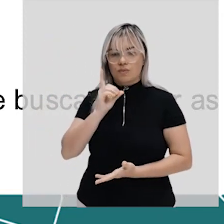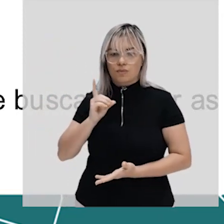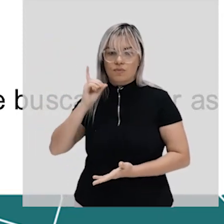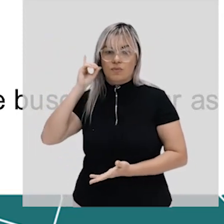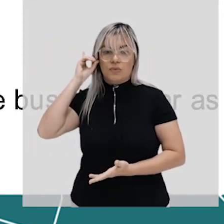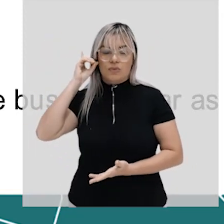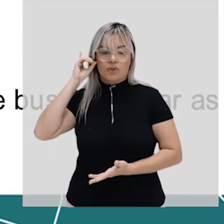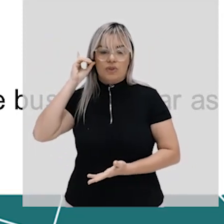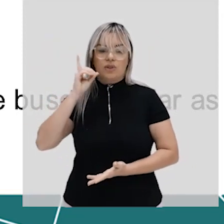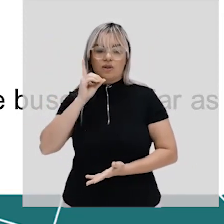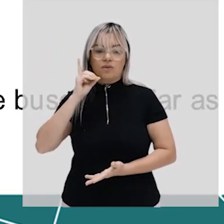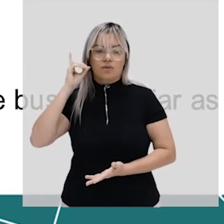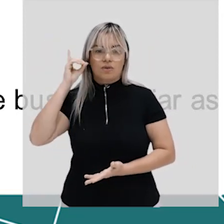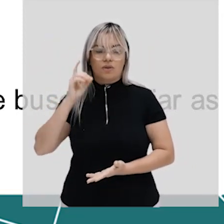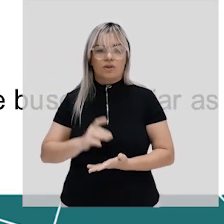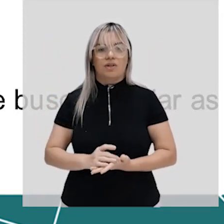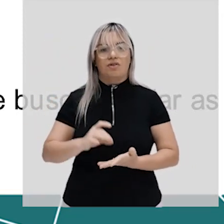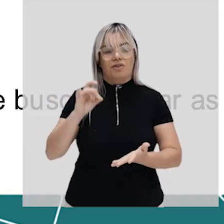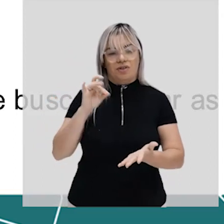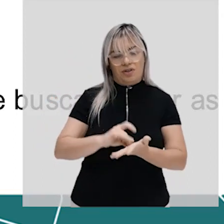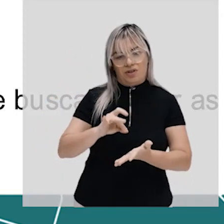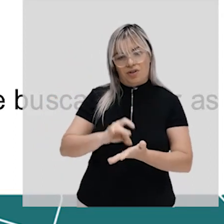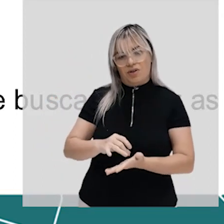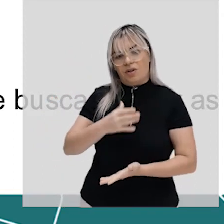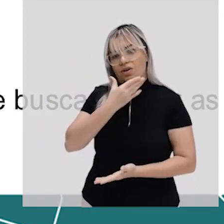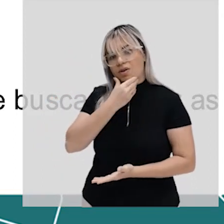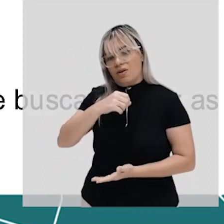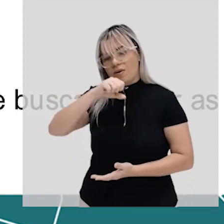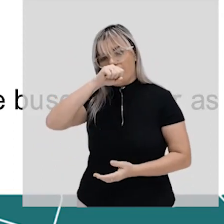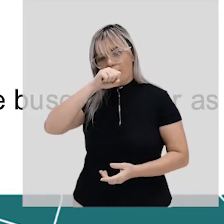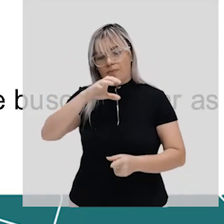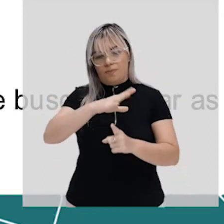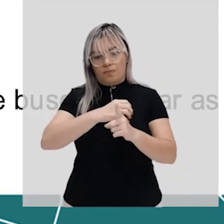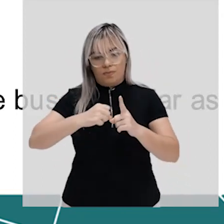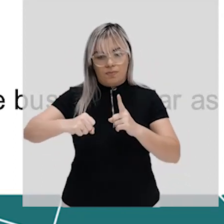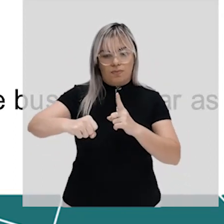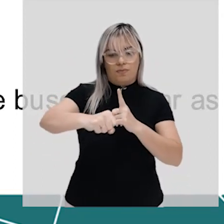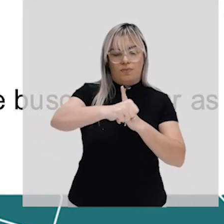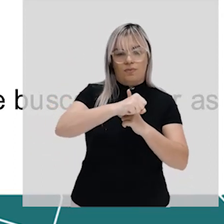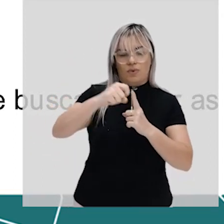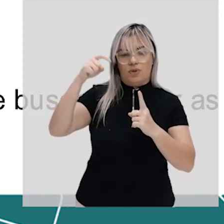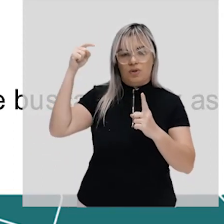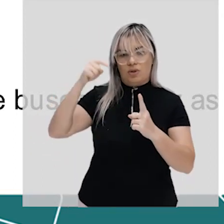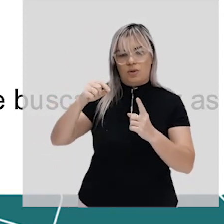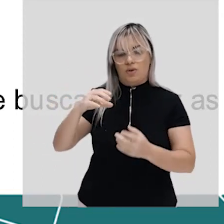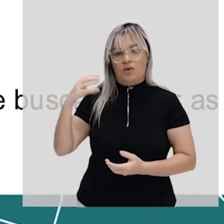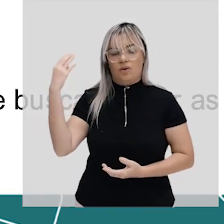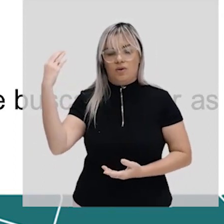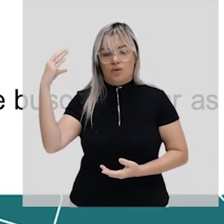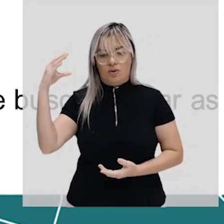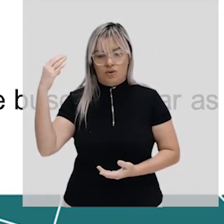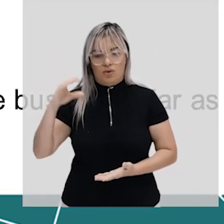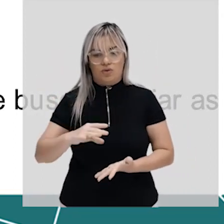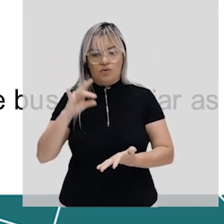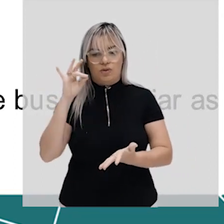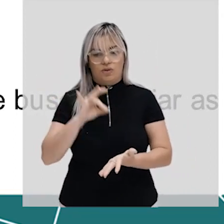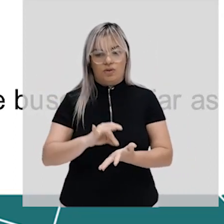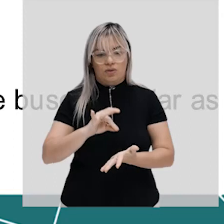para muita gente é o verdadeiro pai da sociologia que conferiu a sociologia um caráter científico de fato